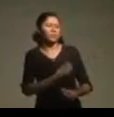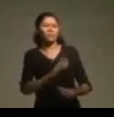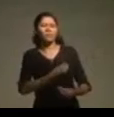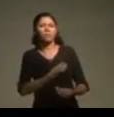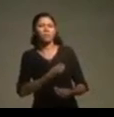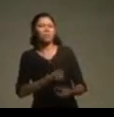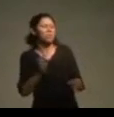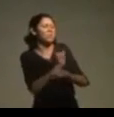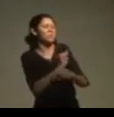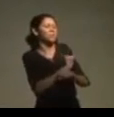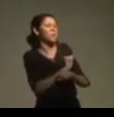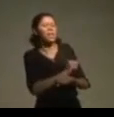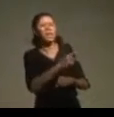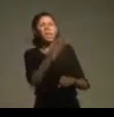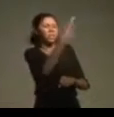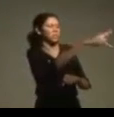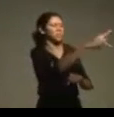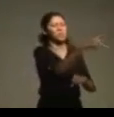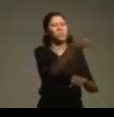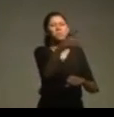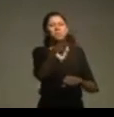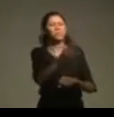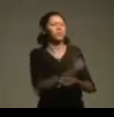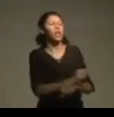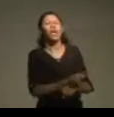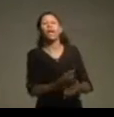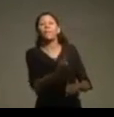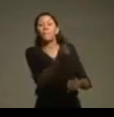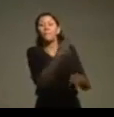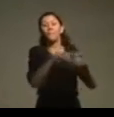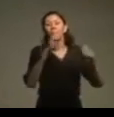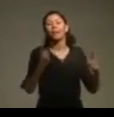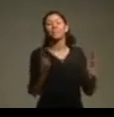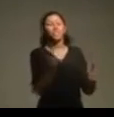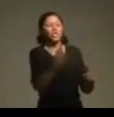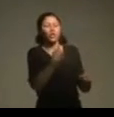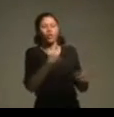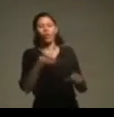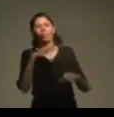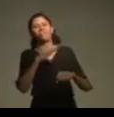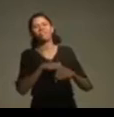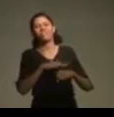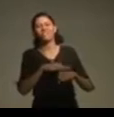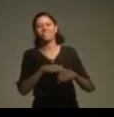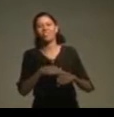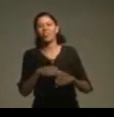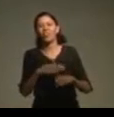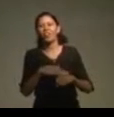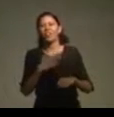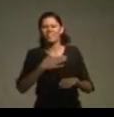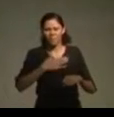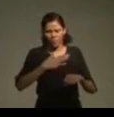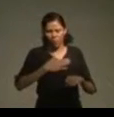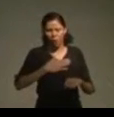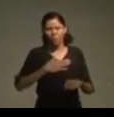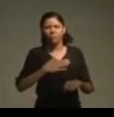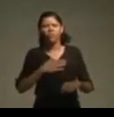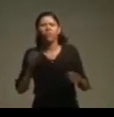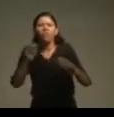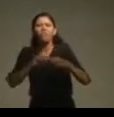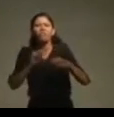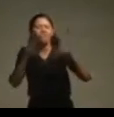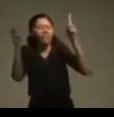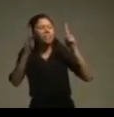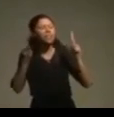não esperemos que os outros façam. Façamos nós a nossa parte e construamos a paz desde